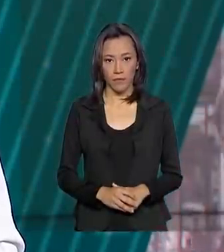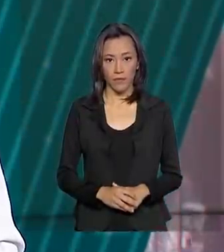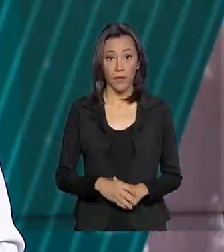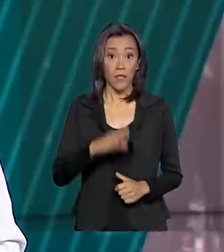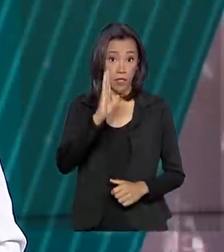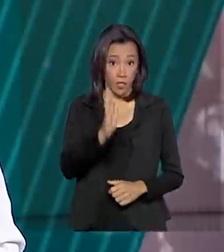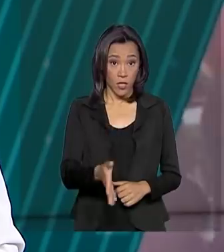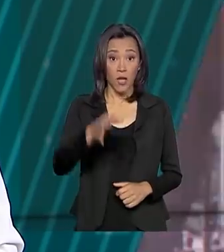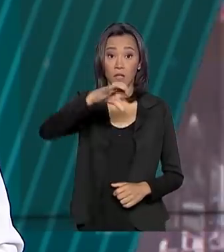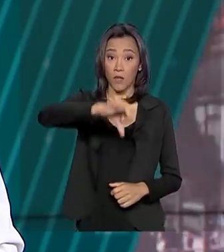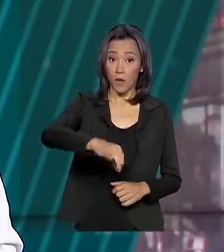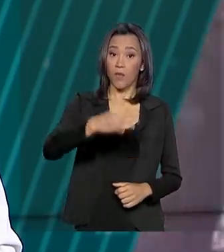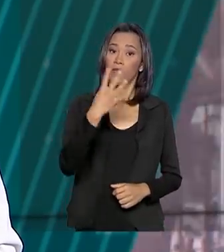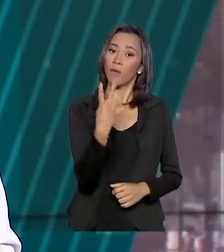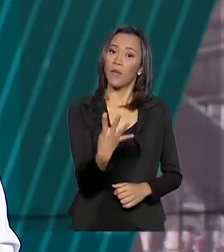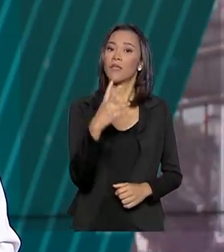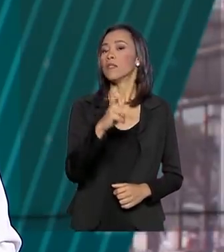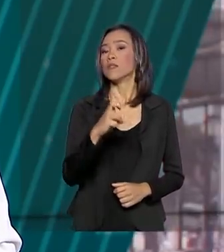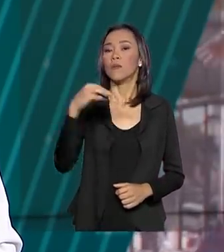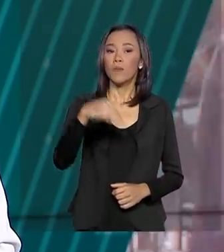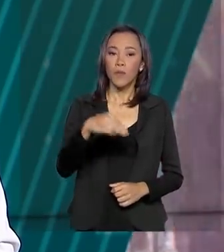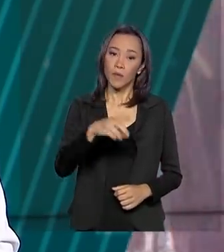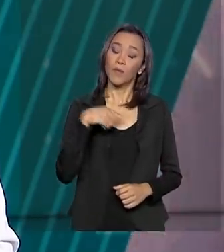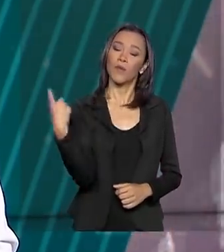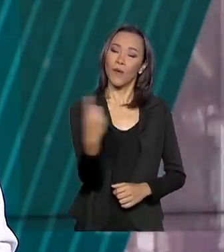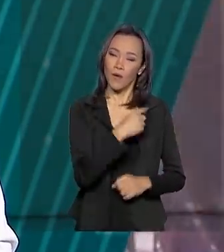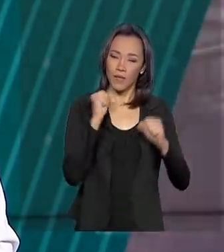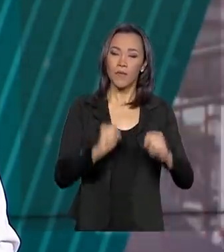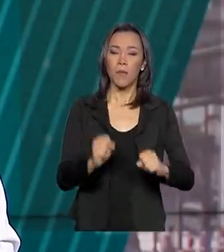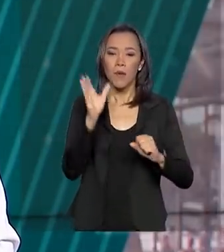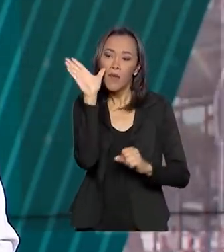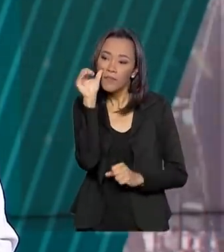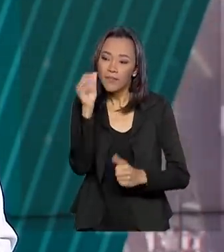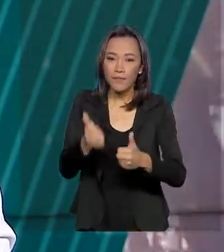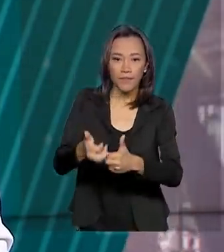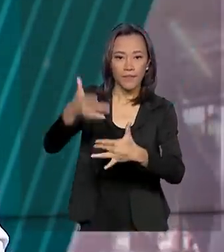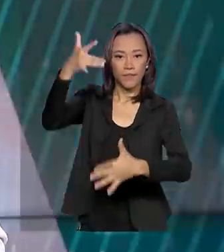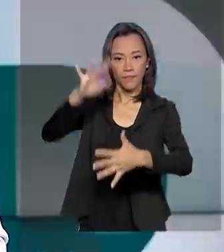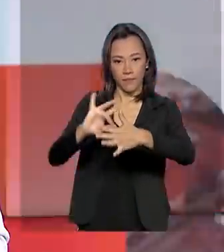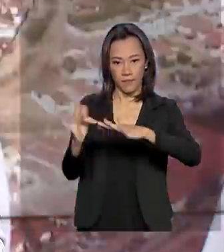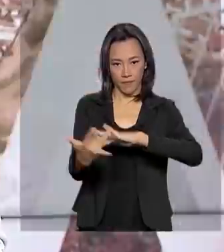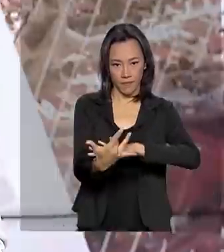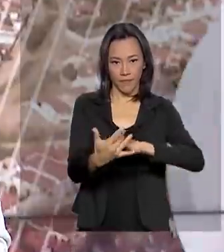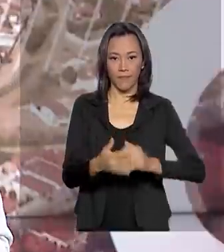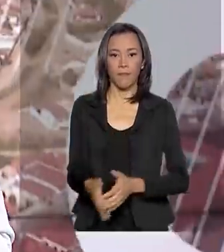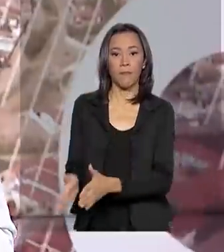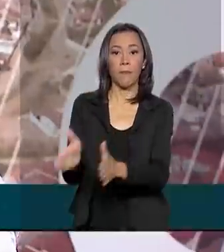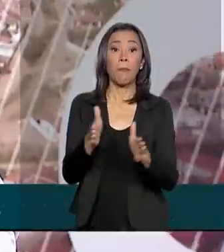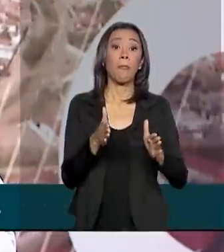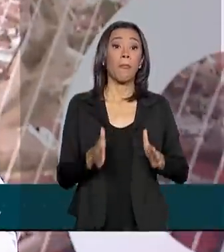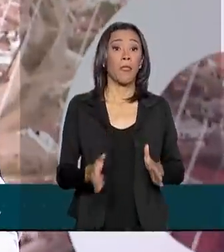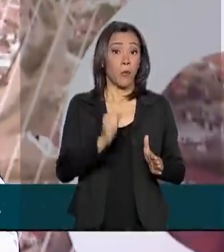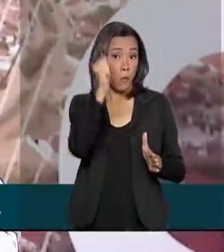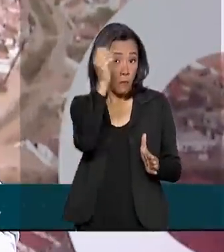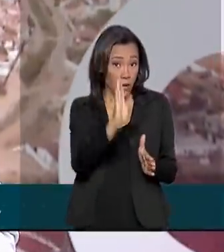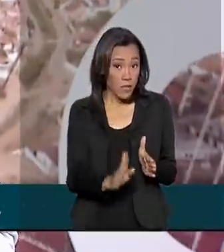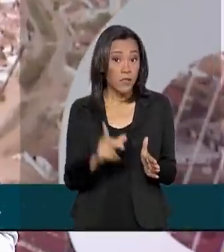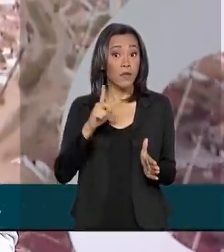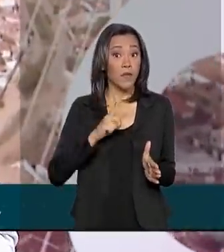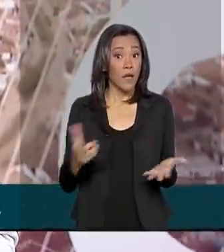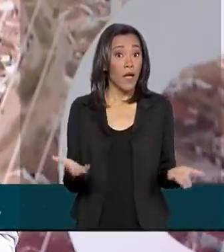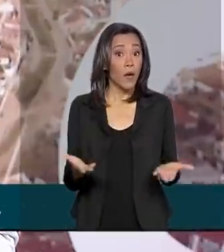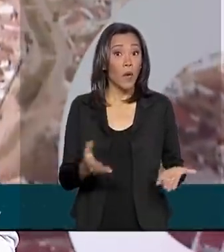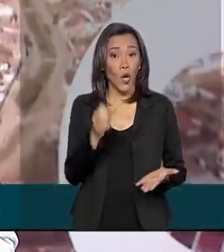São 9 horas e 45 minutos, nós estamos ao vivo também pelas redes sociais. O Brasil tem